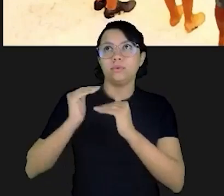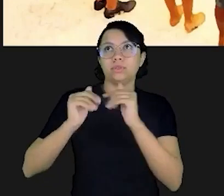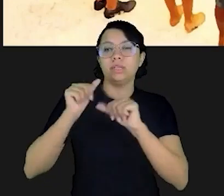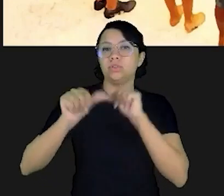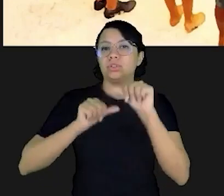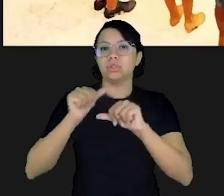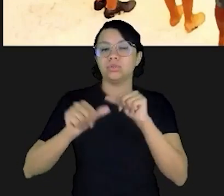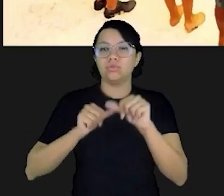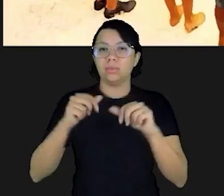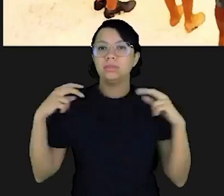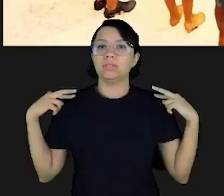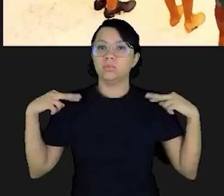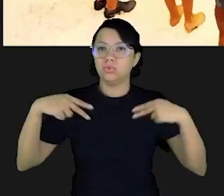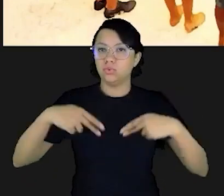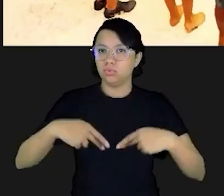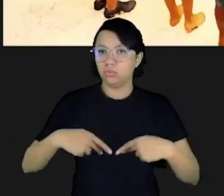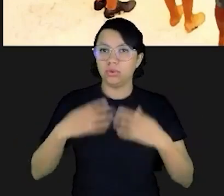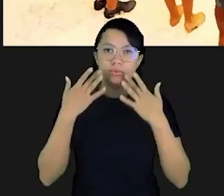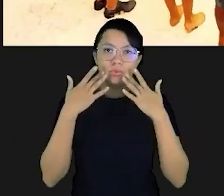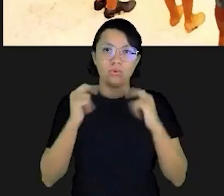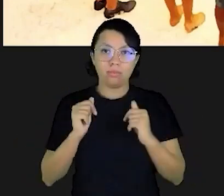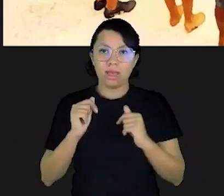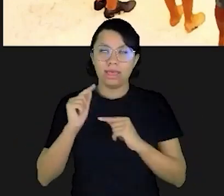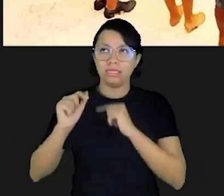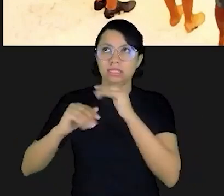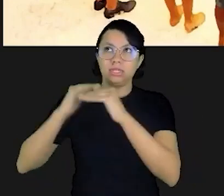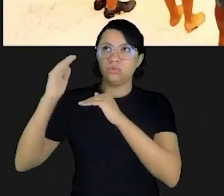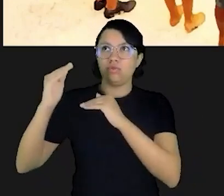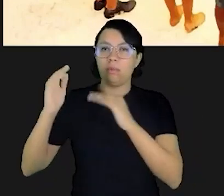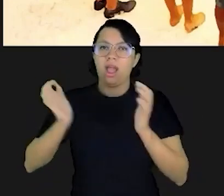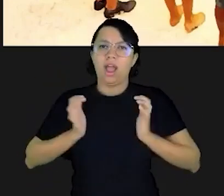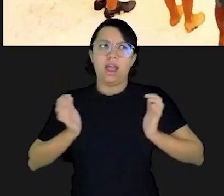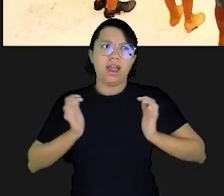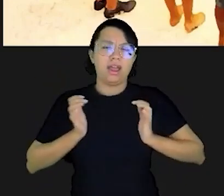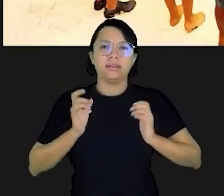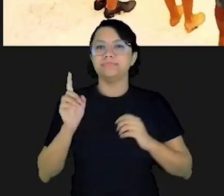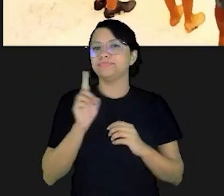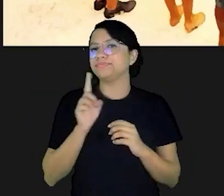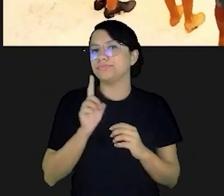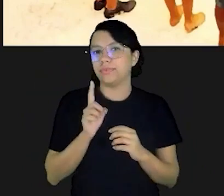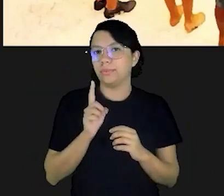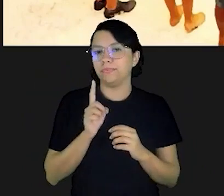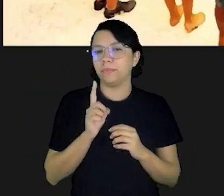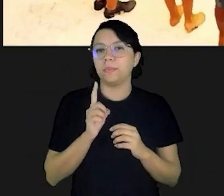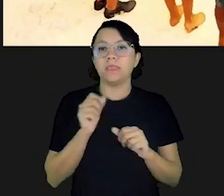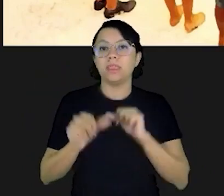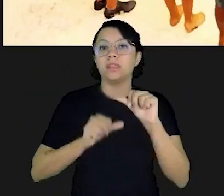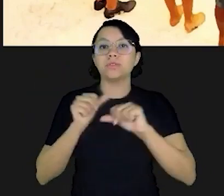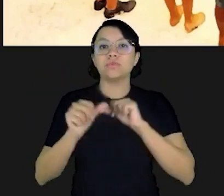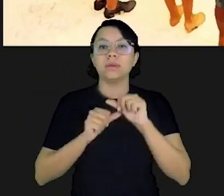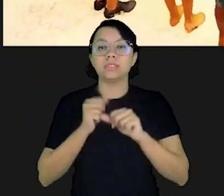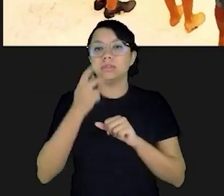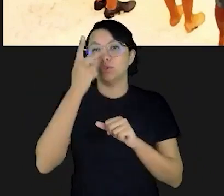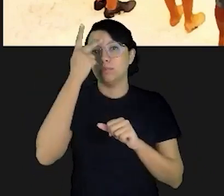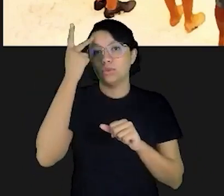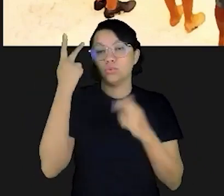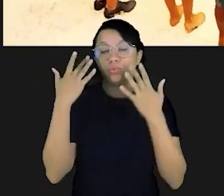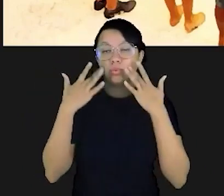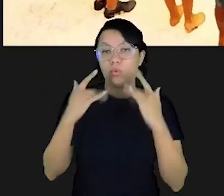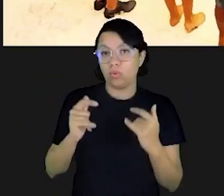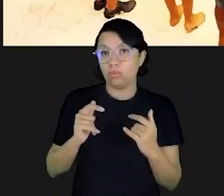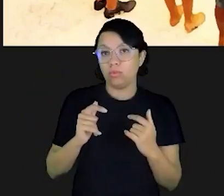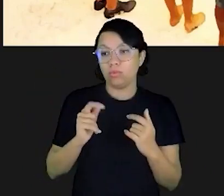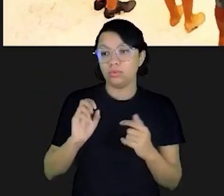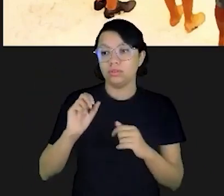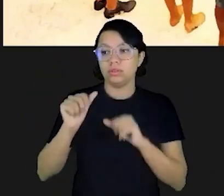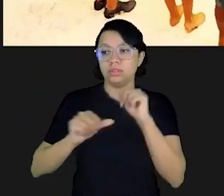transformação de seres humanos comuns em milionários, não é isso? Também não é um processo de transformação de pessoas comuns